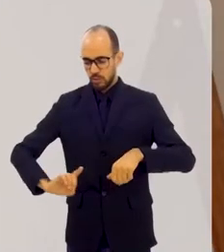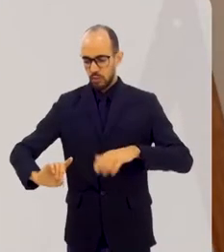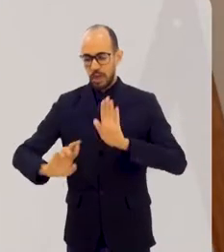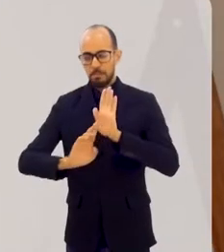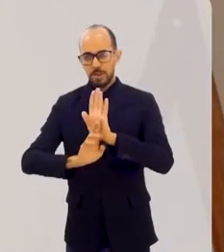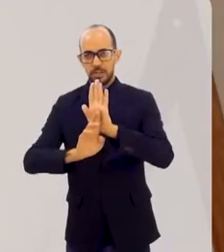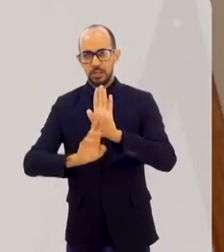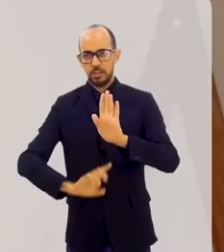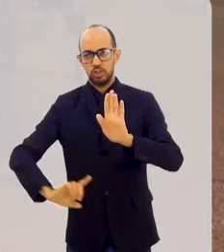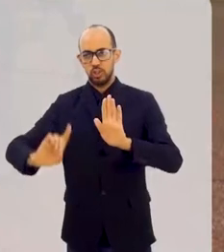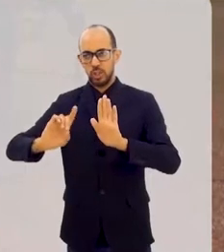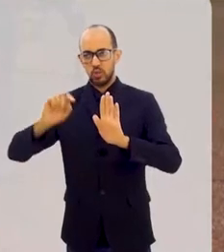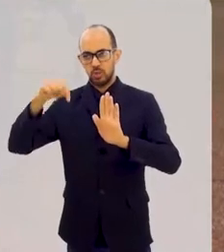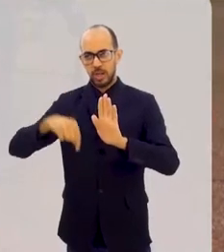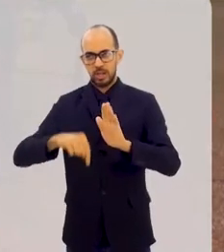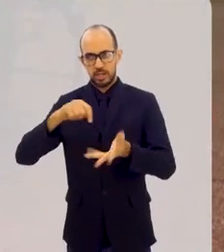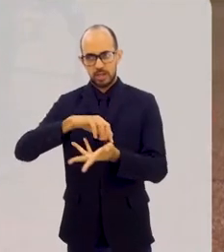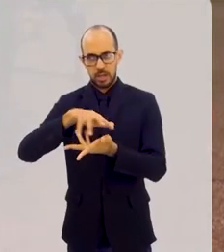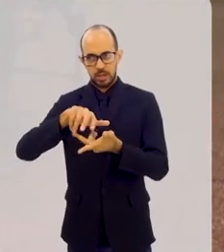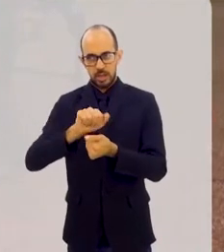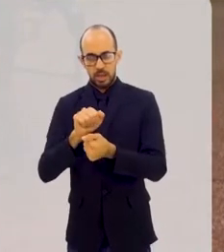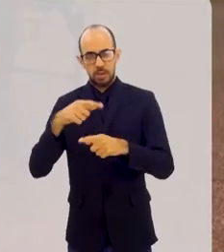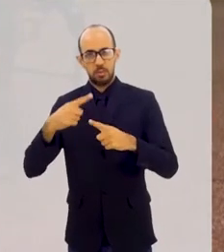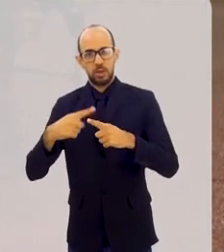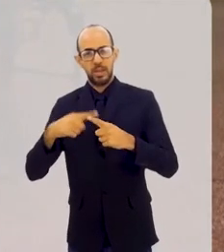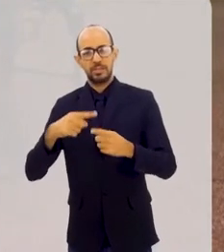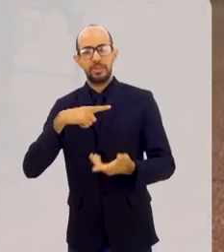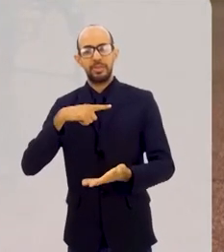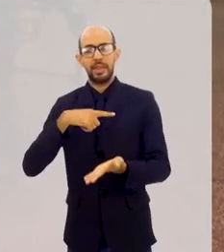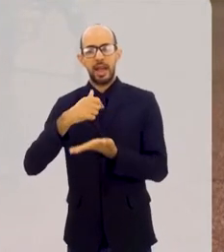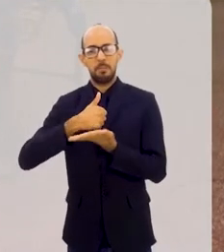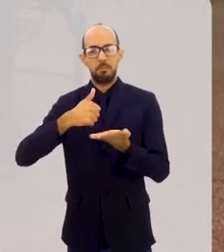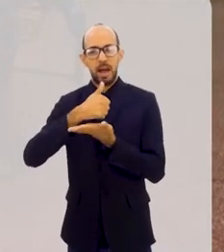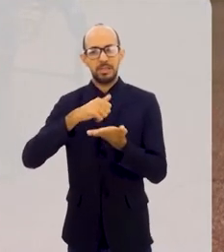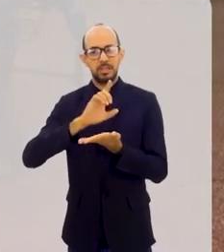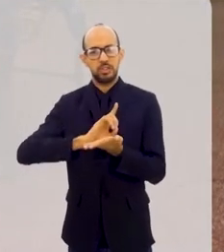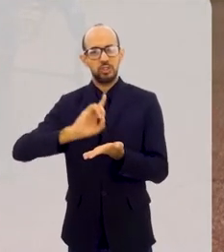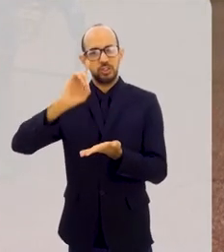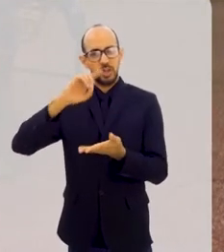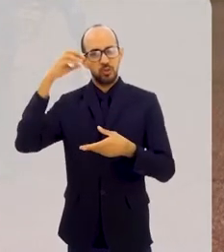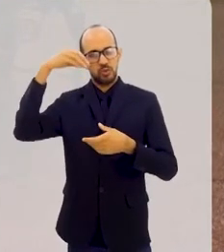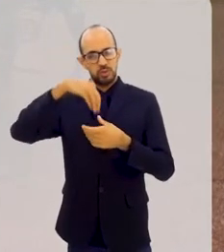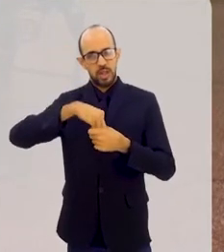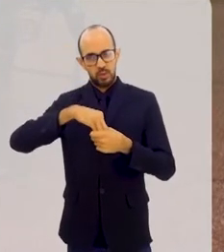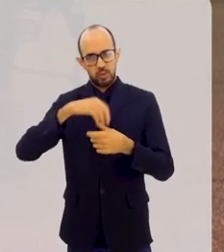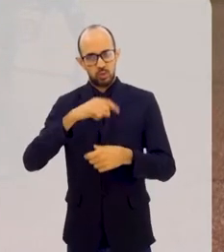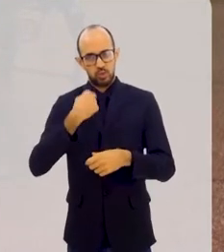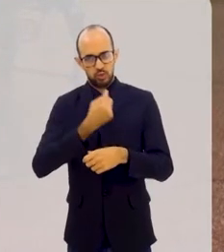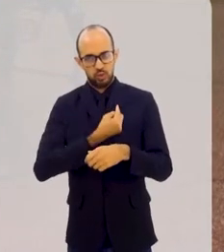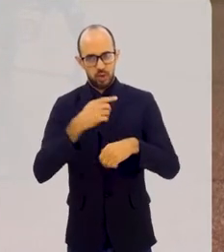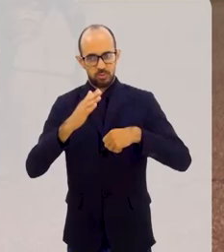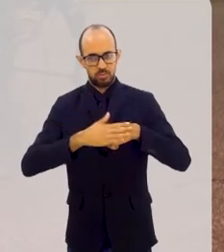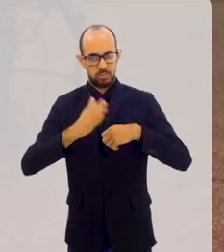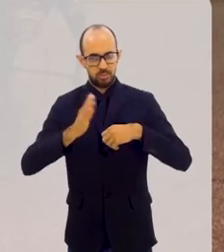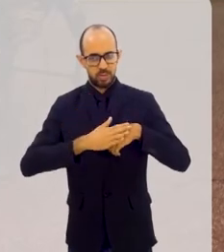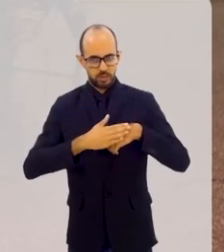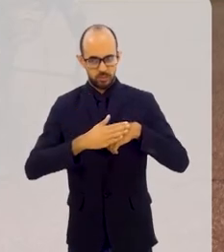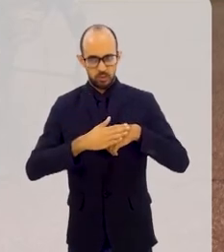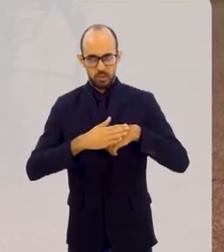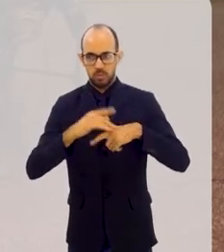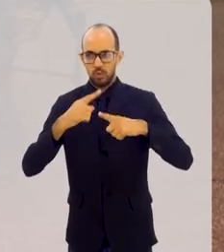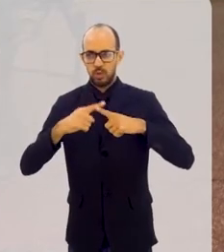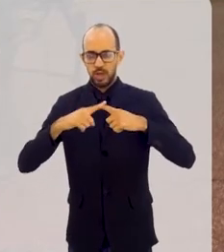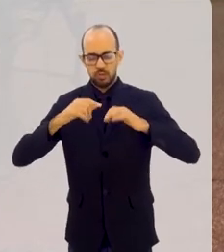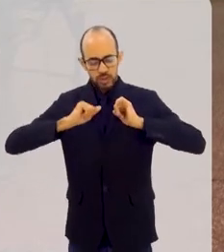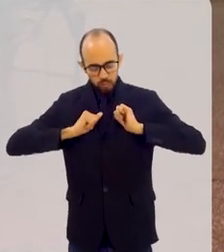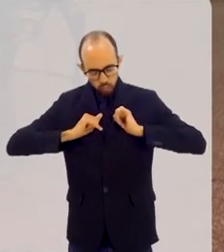Deus na Terra. um Deus porque você vai ter a essência de Deus em você. Pessoas vão ver em você, Deus em